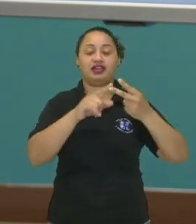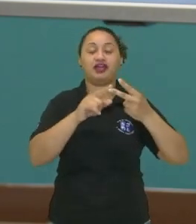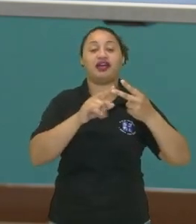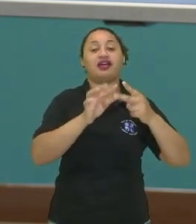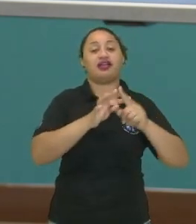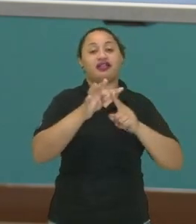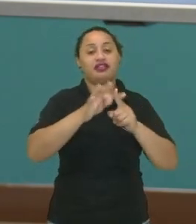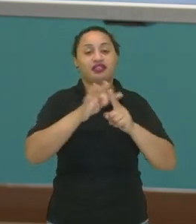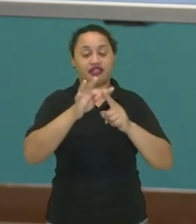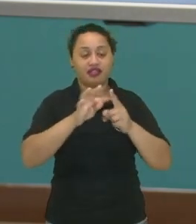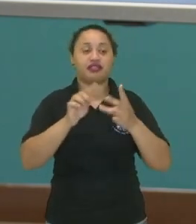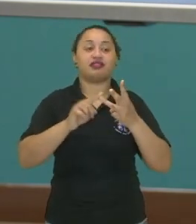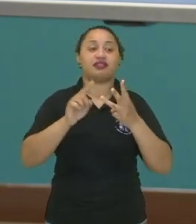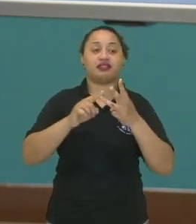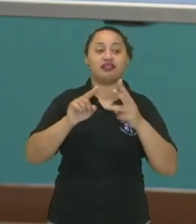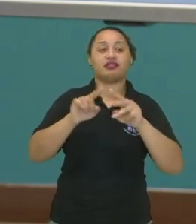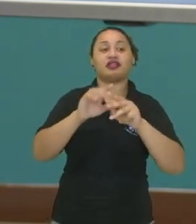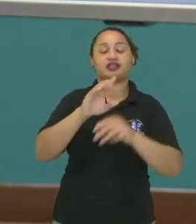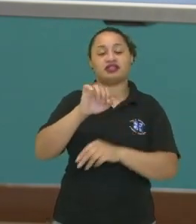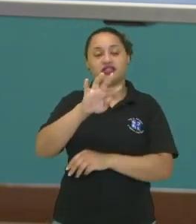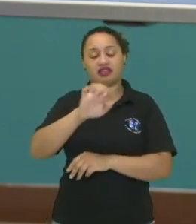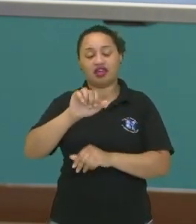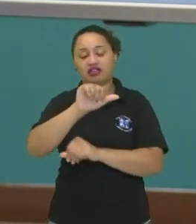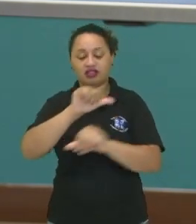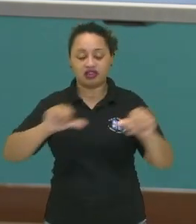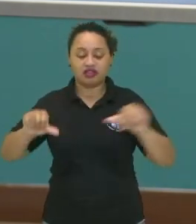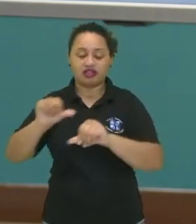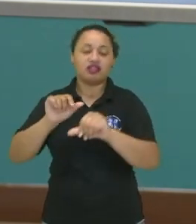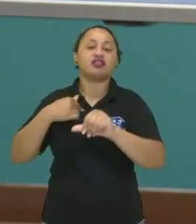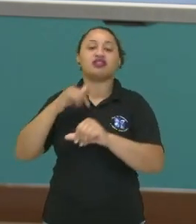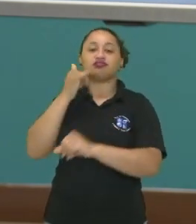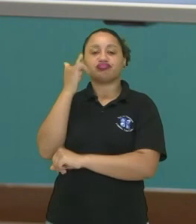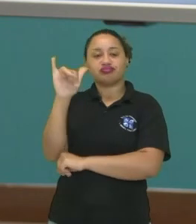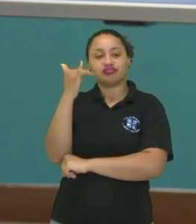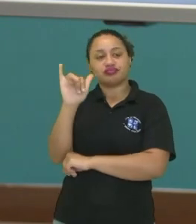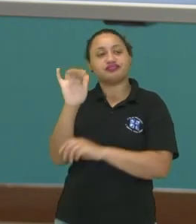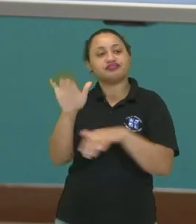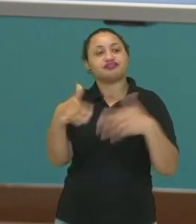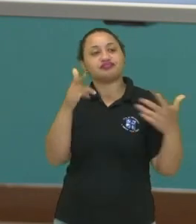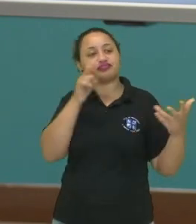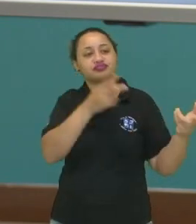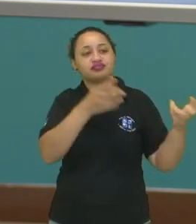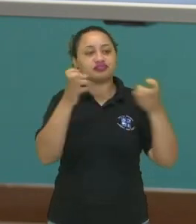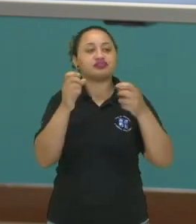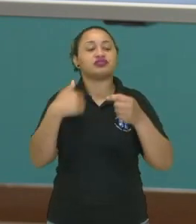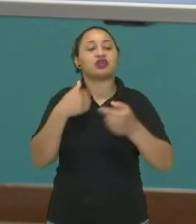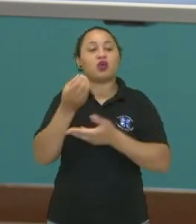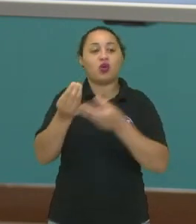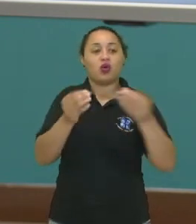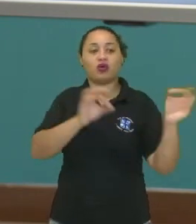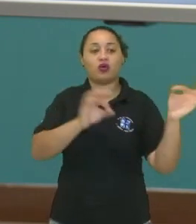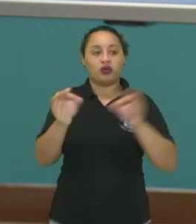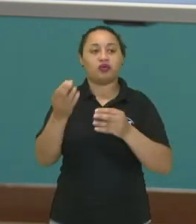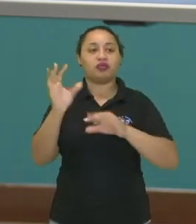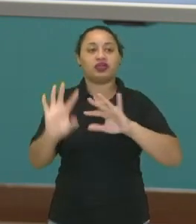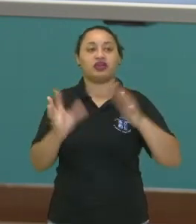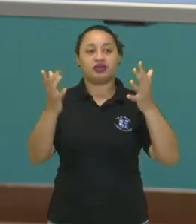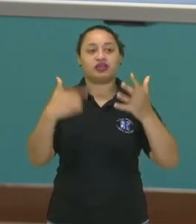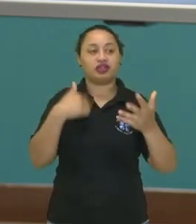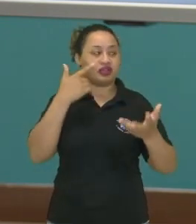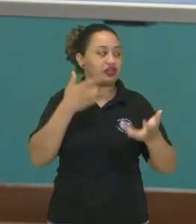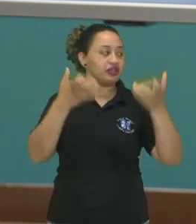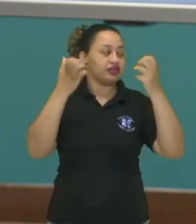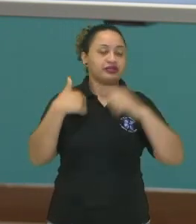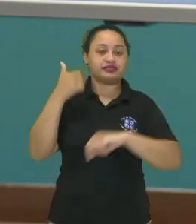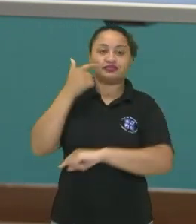da energia cinética, e elas vão converter em energia elétrica. Então, aqui a gente observa, mais uma vez, a usina, né? Como